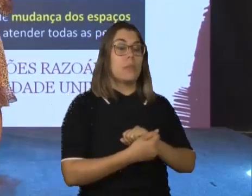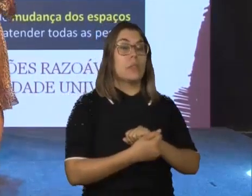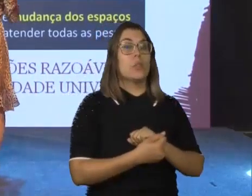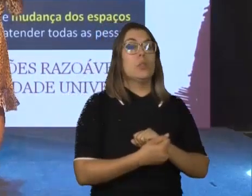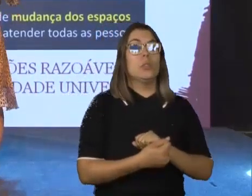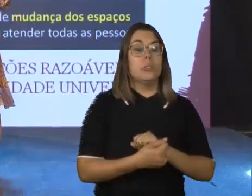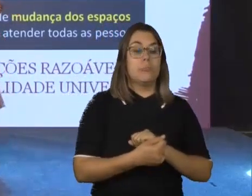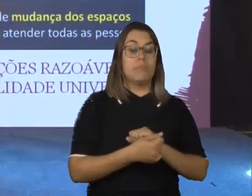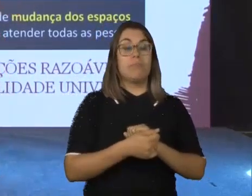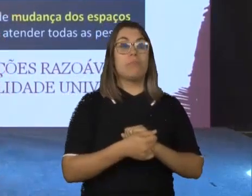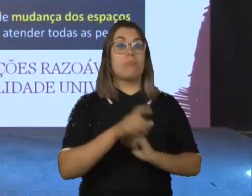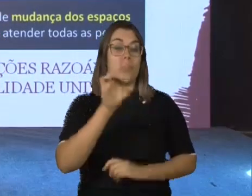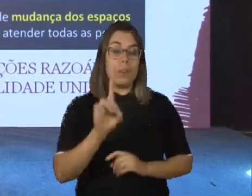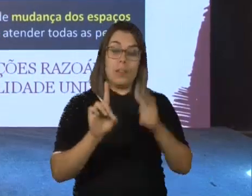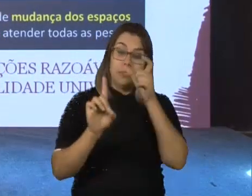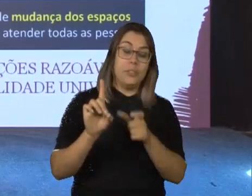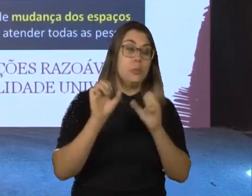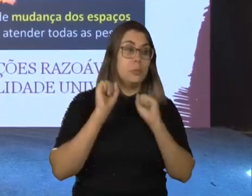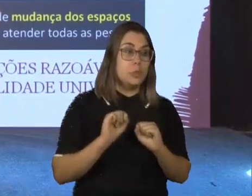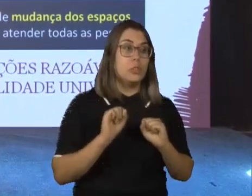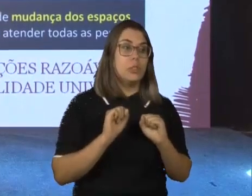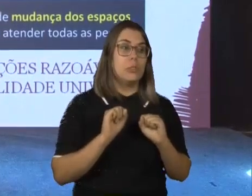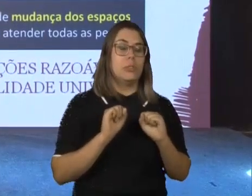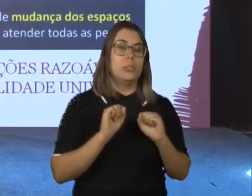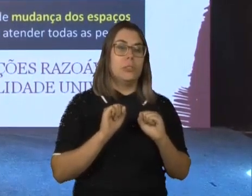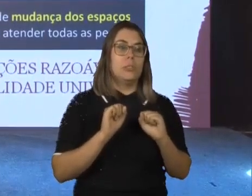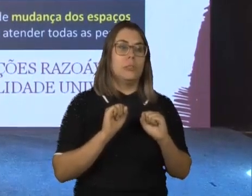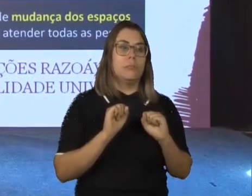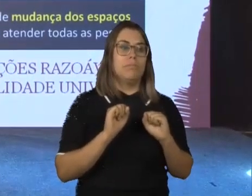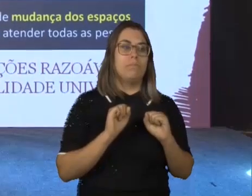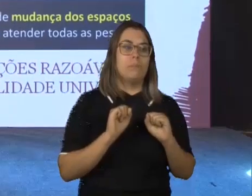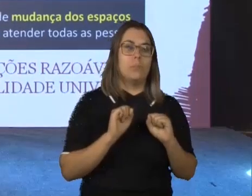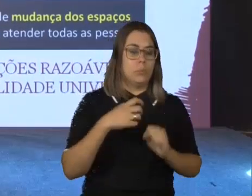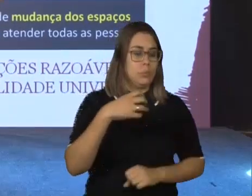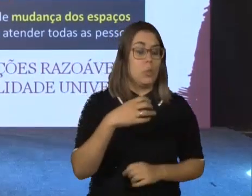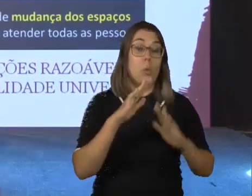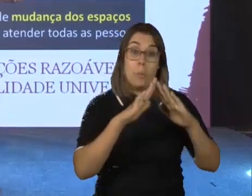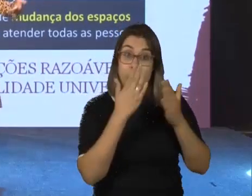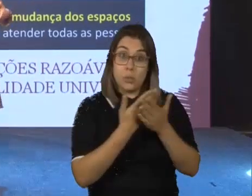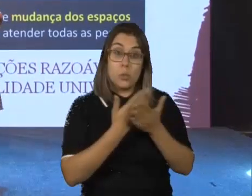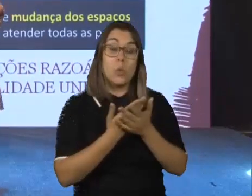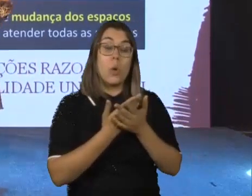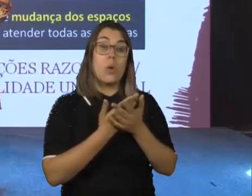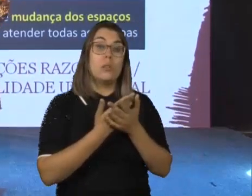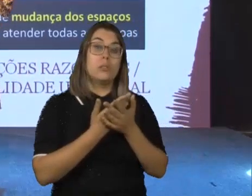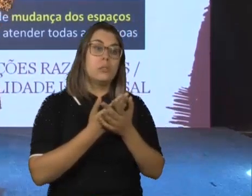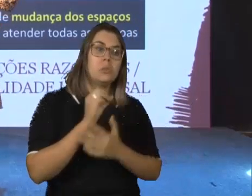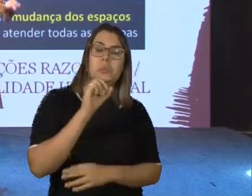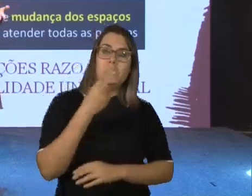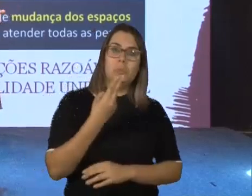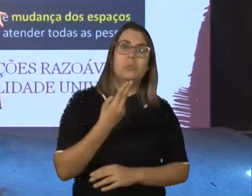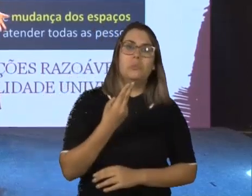sujeito, ele estava inserido, até podia acessar uma escola, um cinema, enfim,